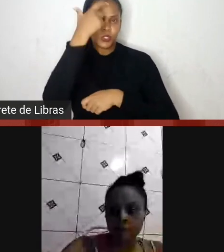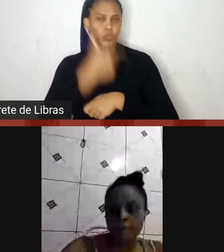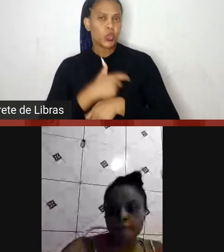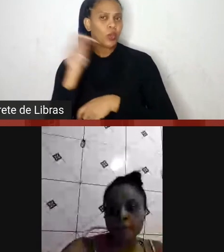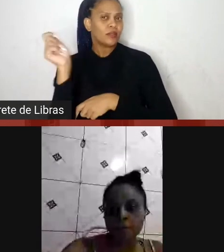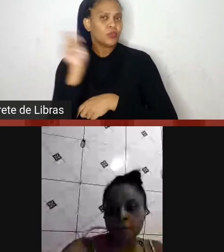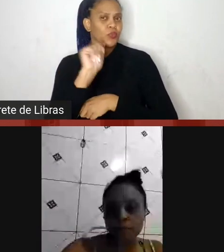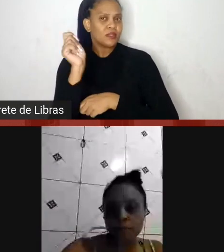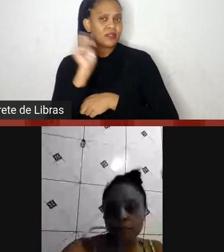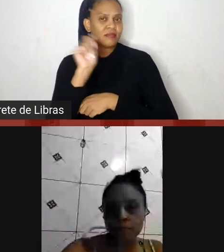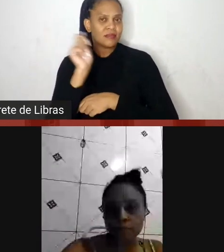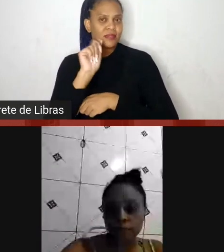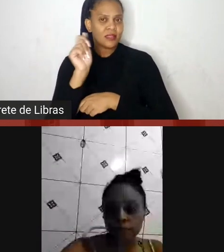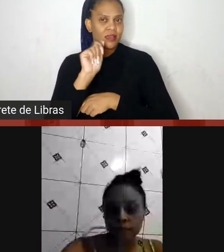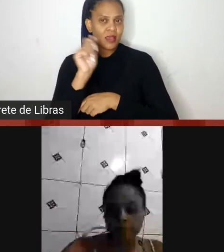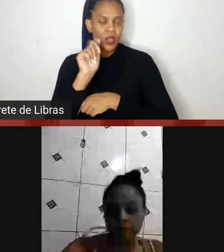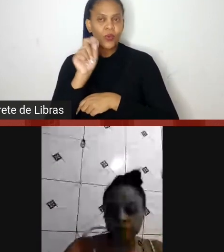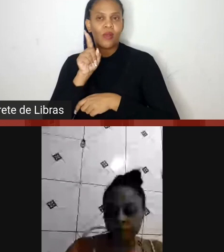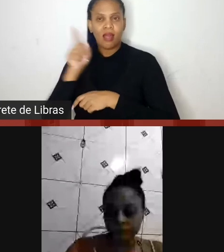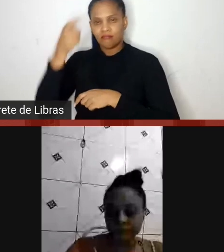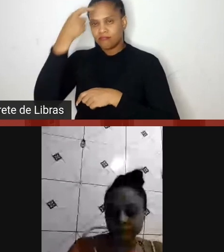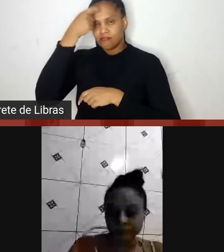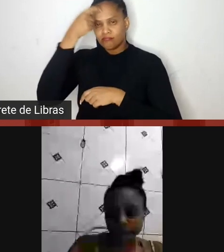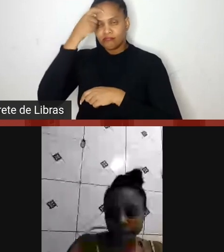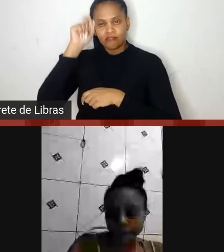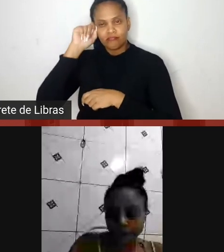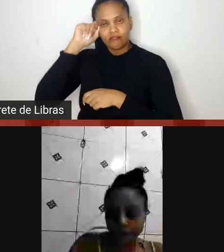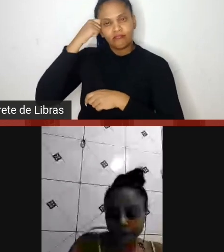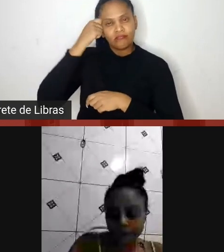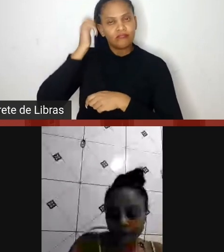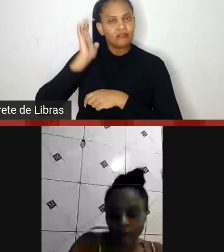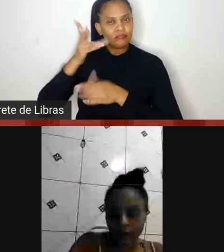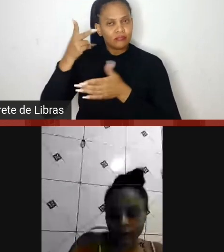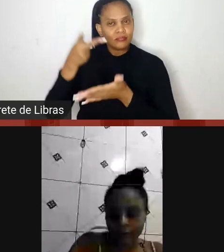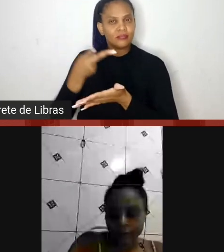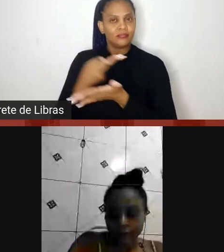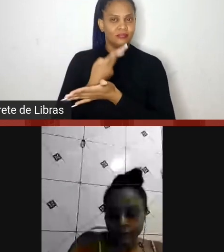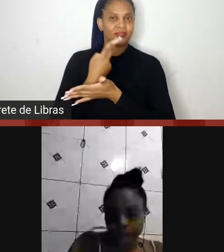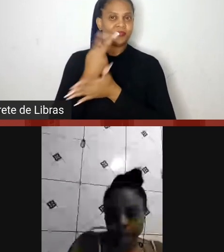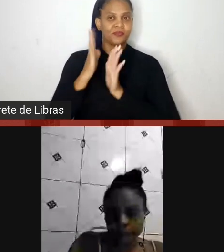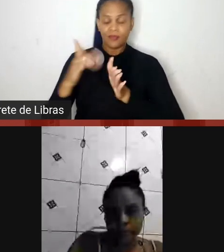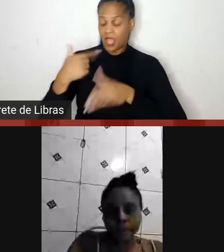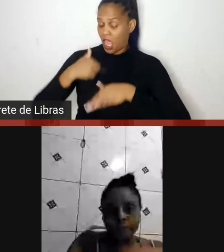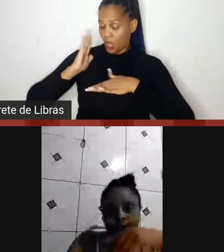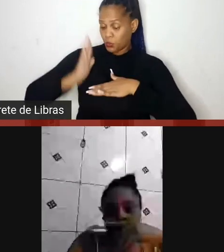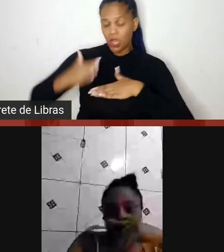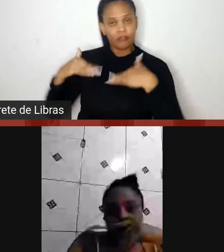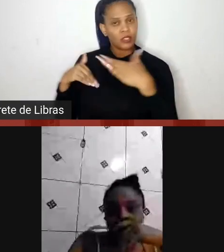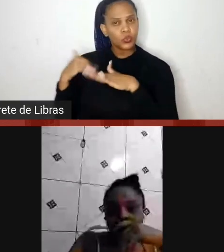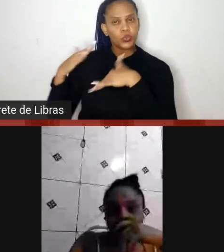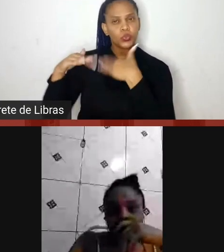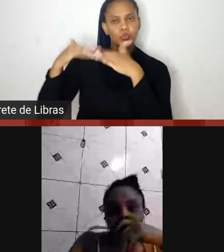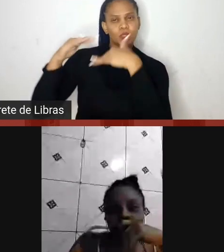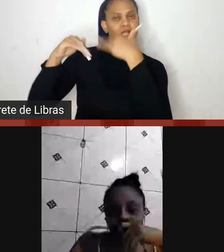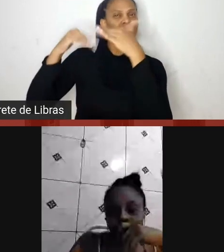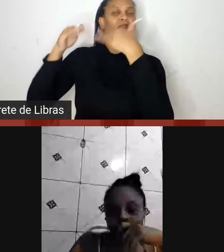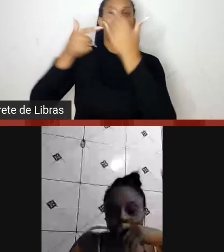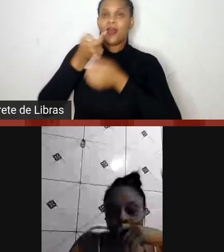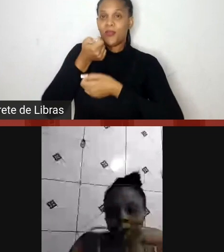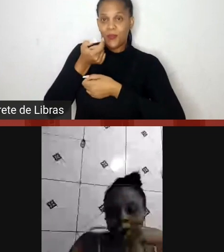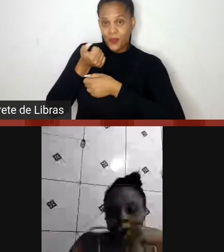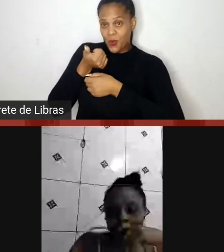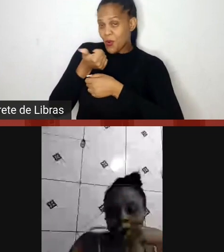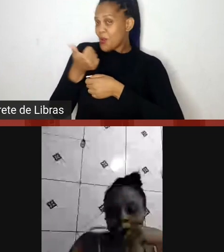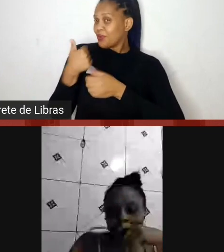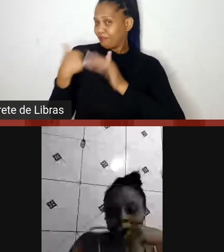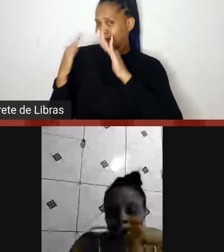anunciando a consciência negra com os meninos de Angola, né, eu já venho de um processo assim, um pouco até de casa, né, porque